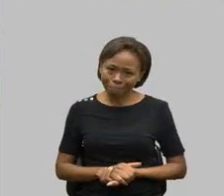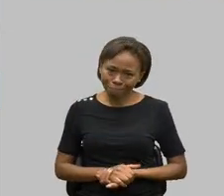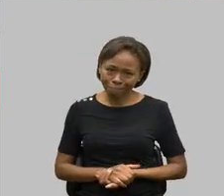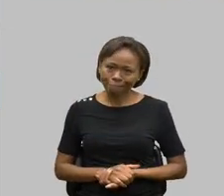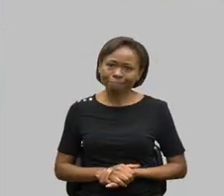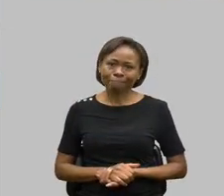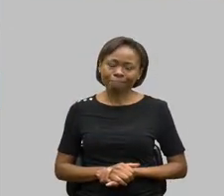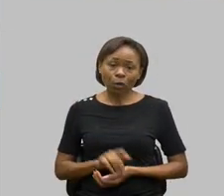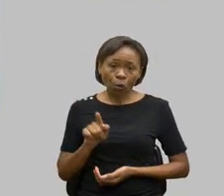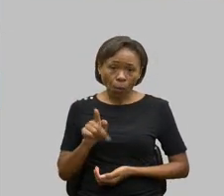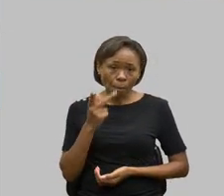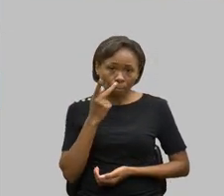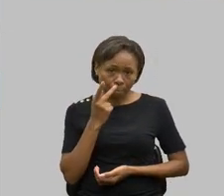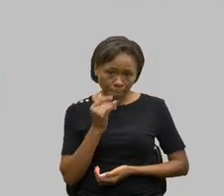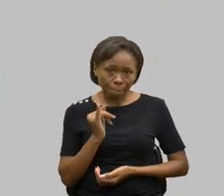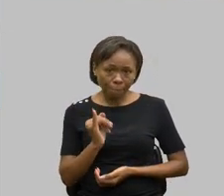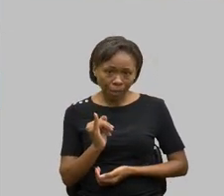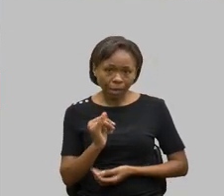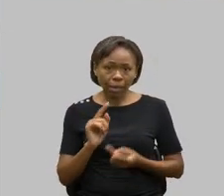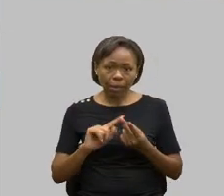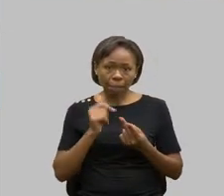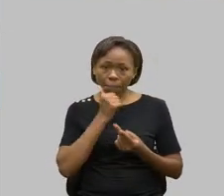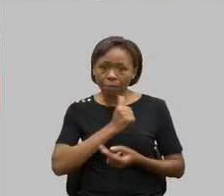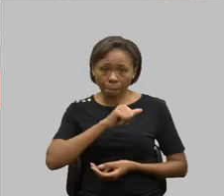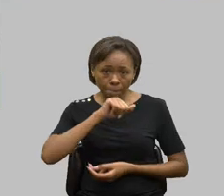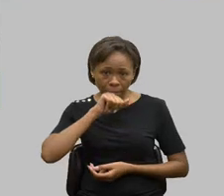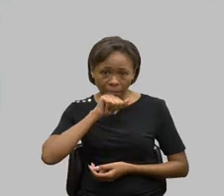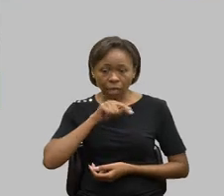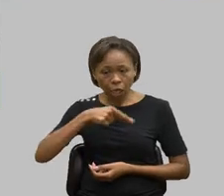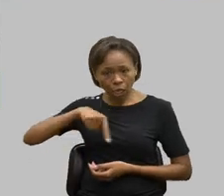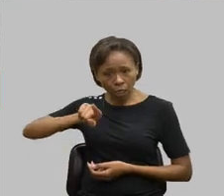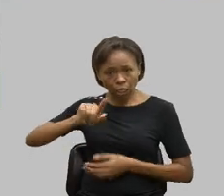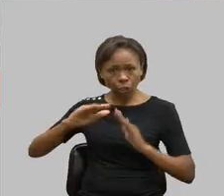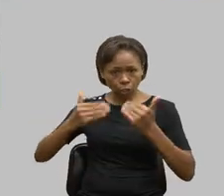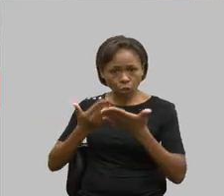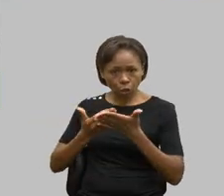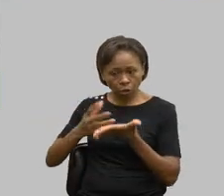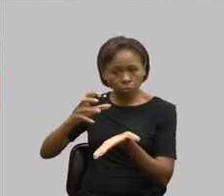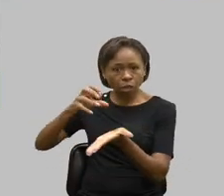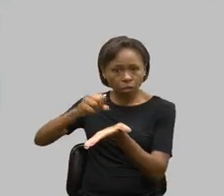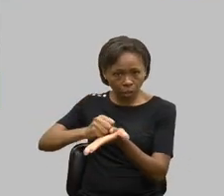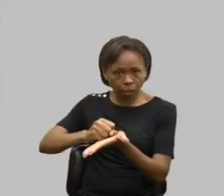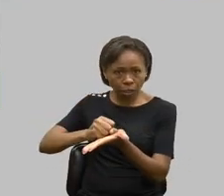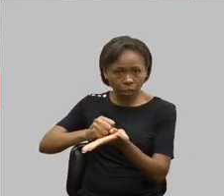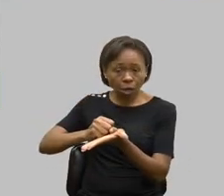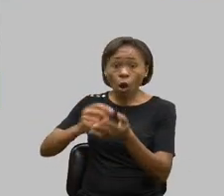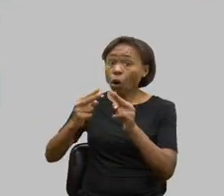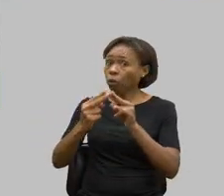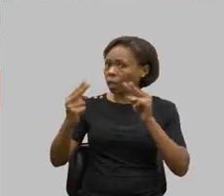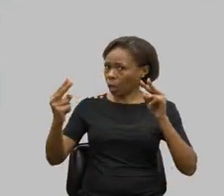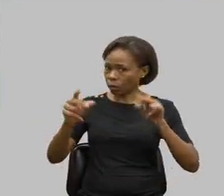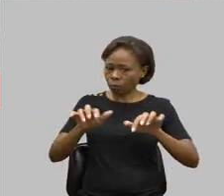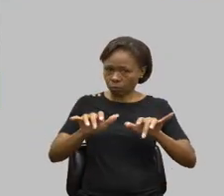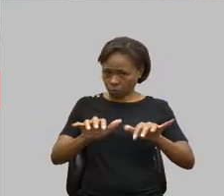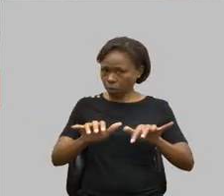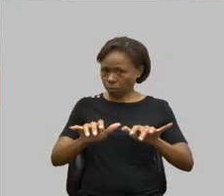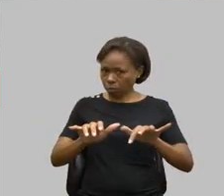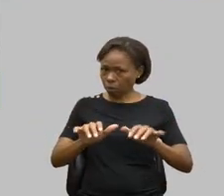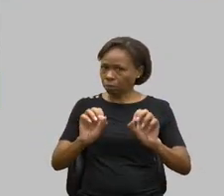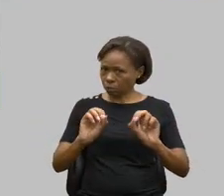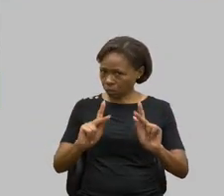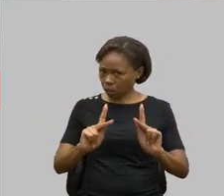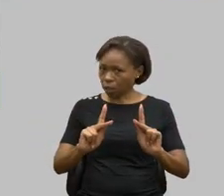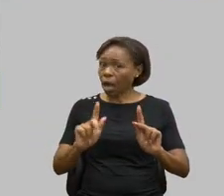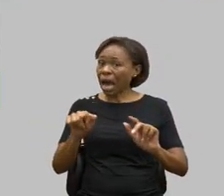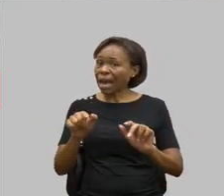o pai, a mãe, que iam fazer a matrícula, é tudo online, no computador. Então, colocava